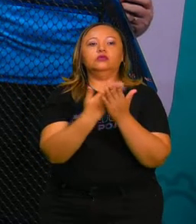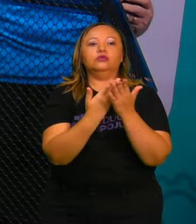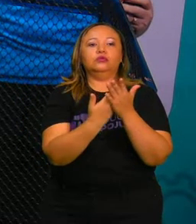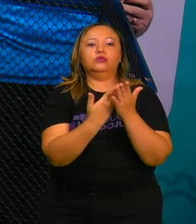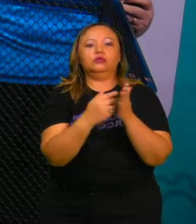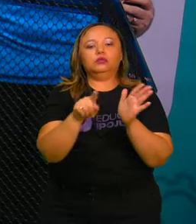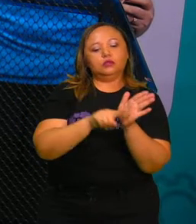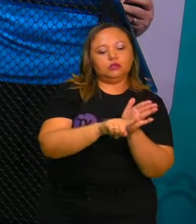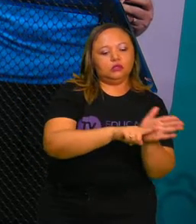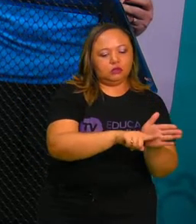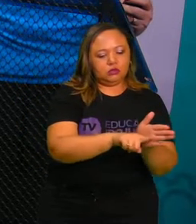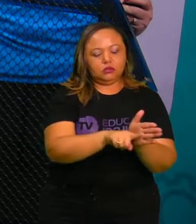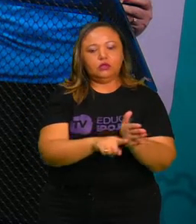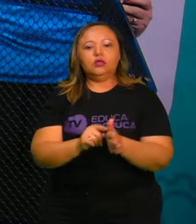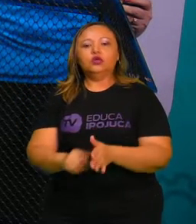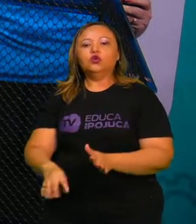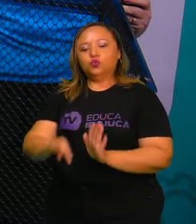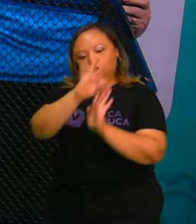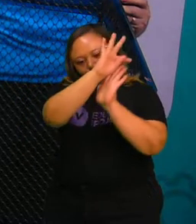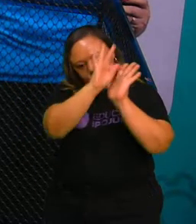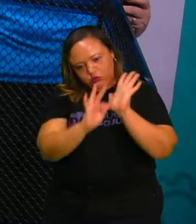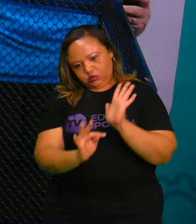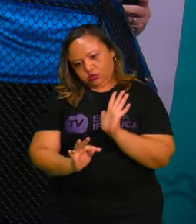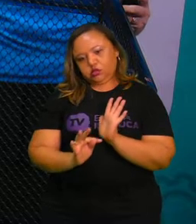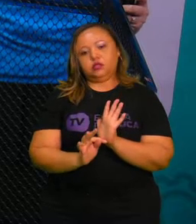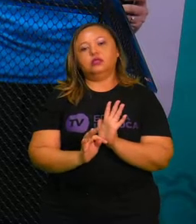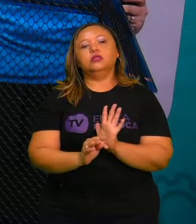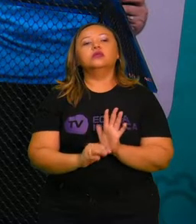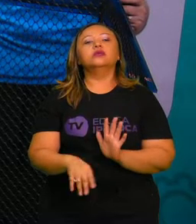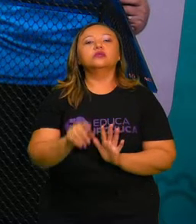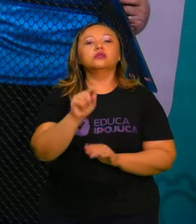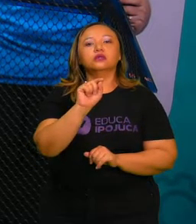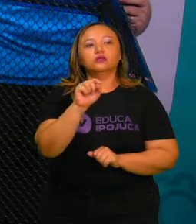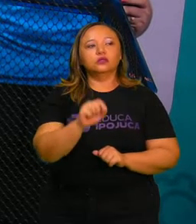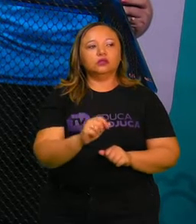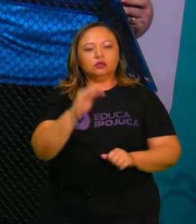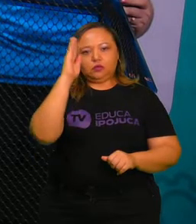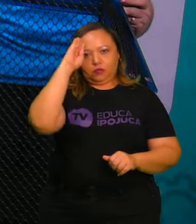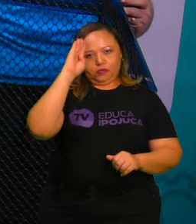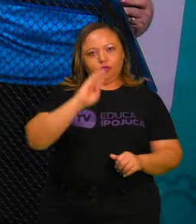dessas pesquisas. Então, os textos de divulgação científica, eles têm esse objetivo.